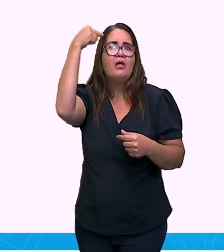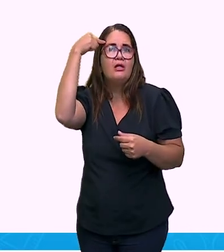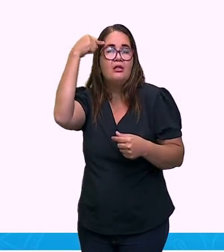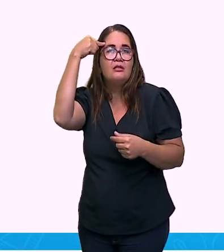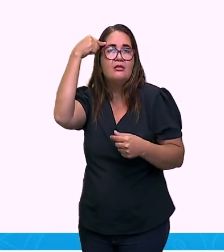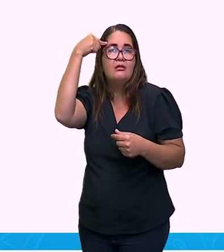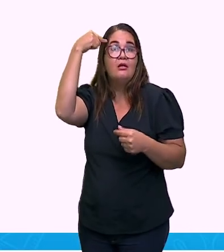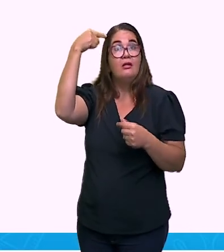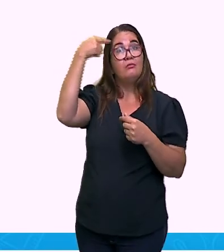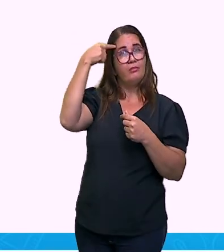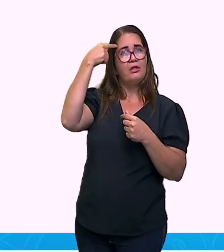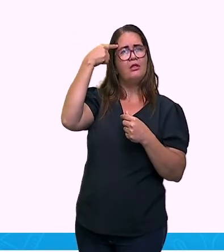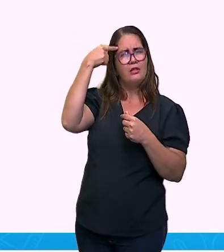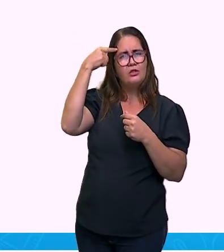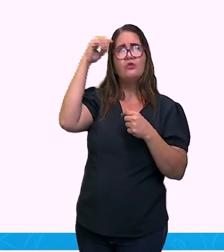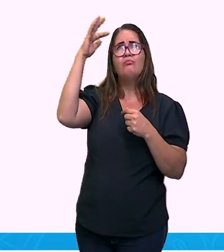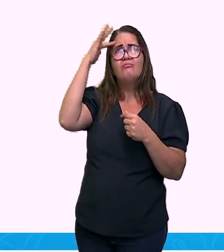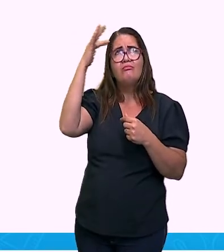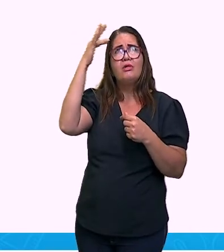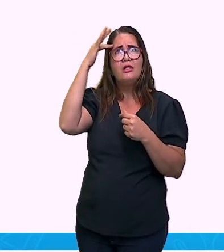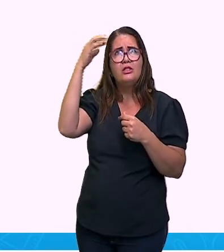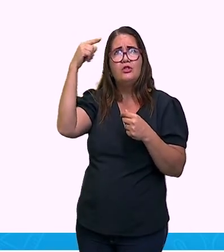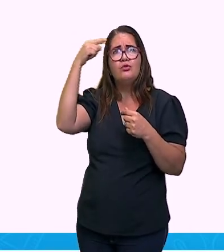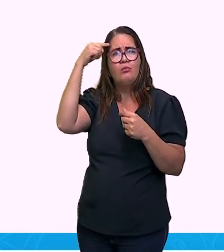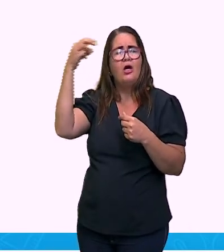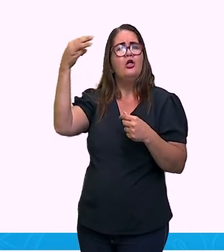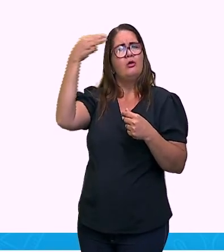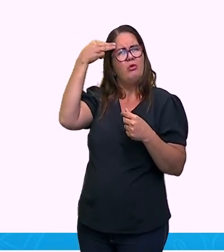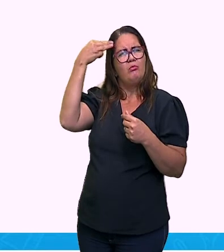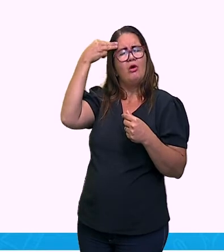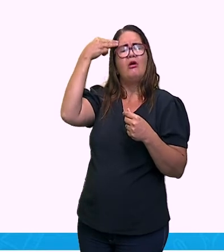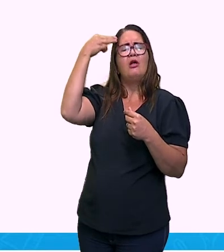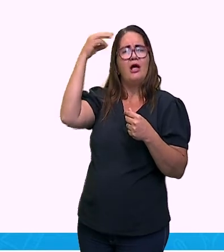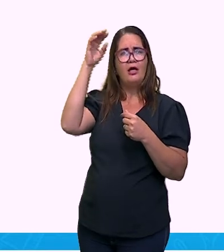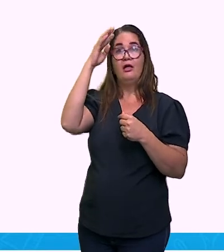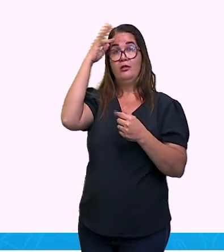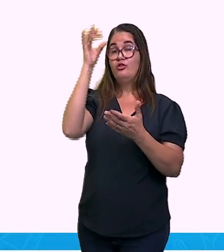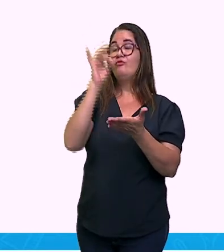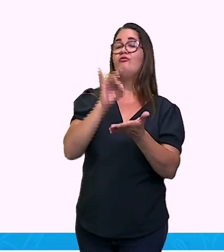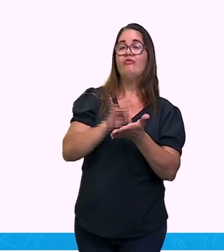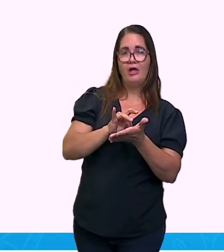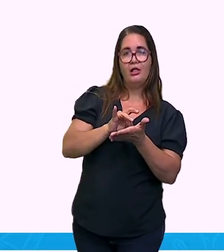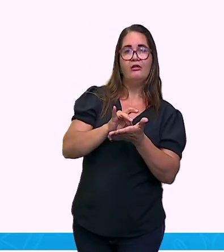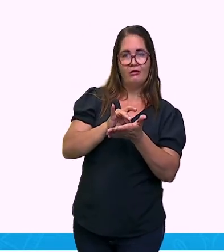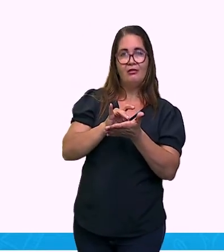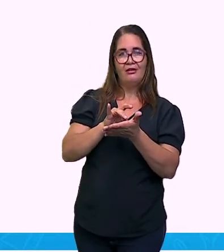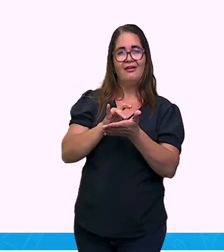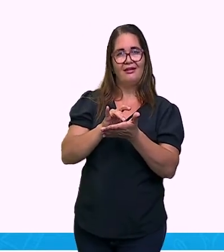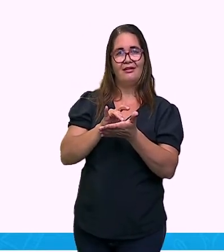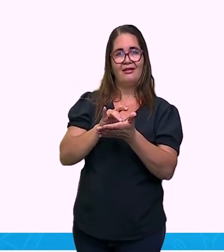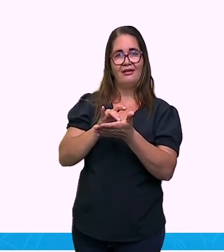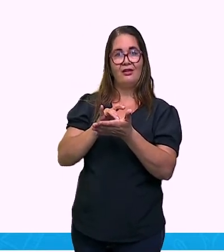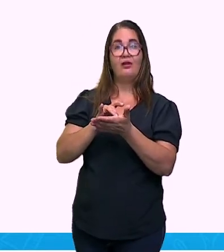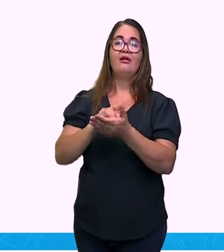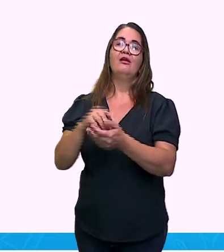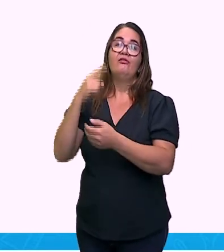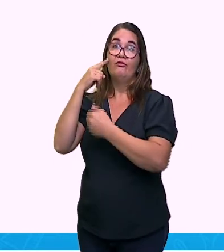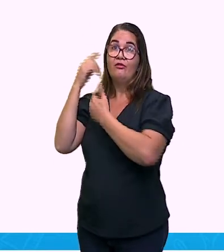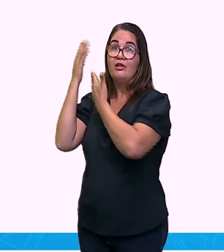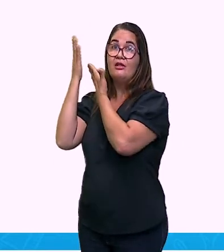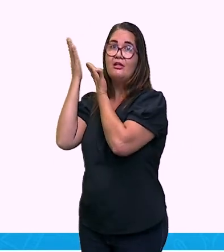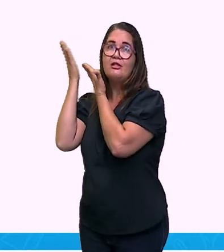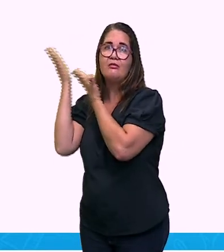Logo, sou solteira. Qual conjunção que eu quero que vocês observem aqui? A conjunção logo.